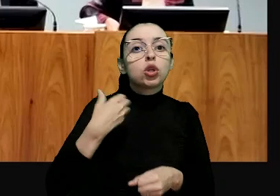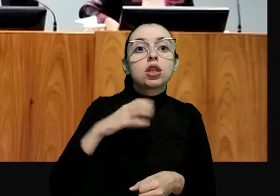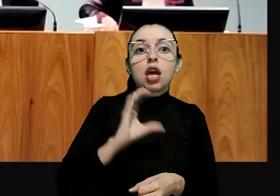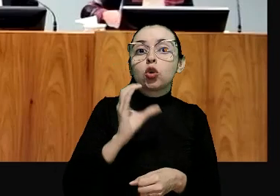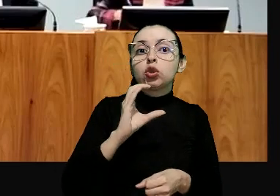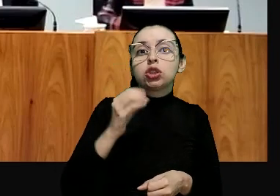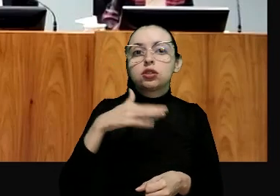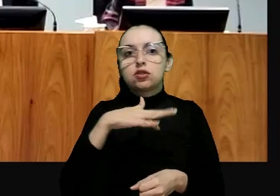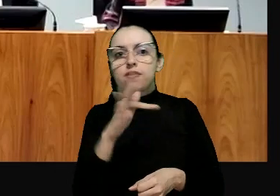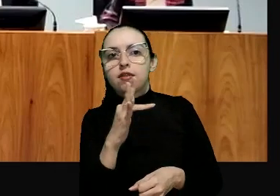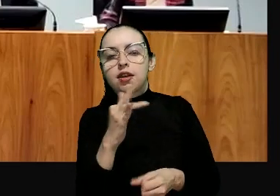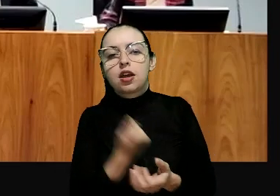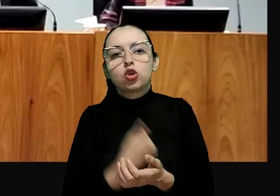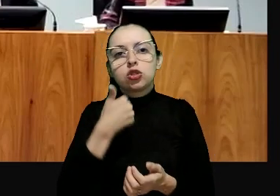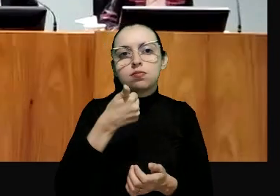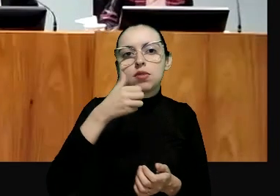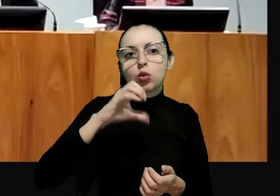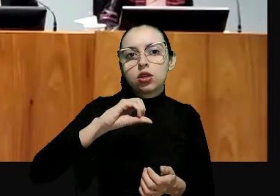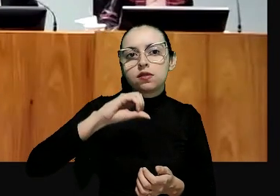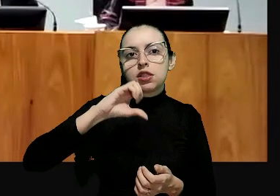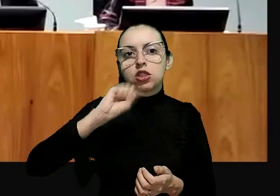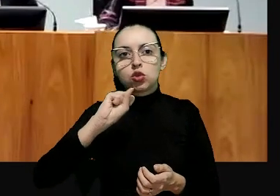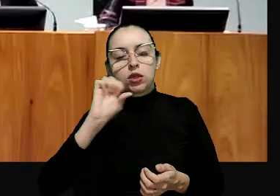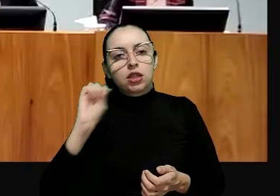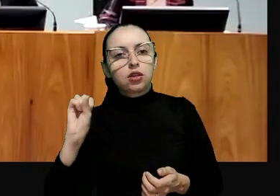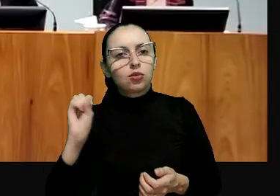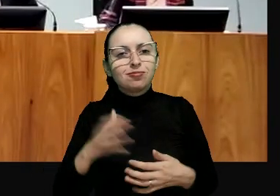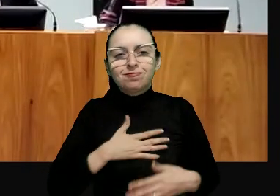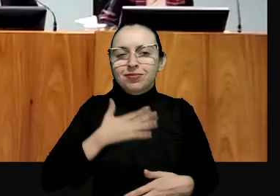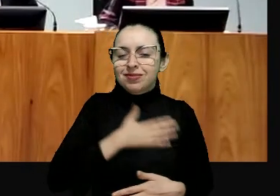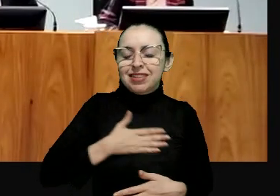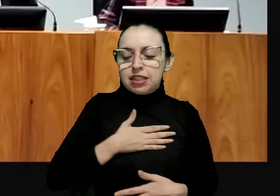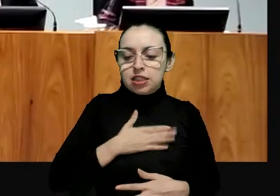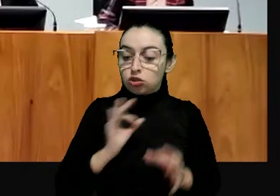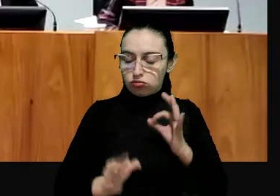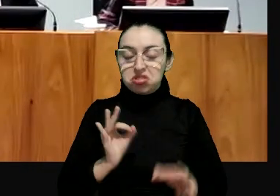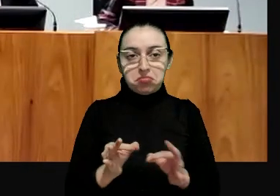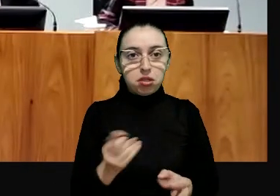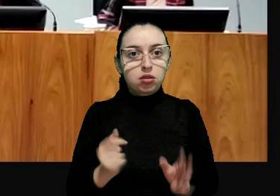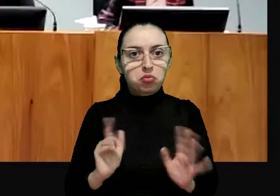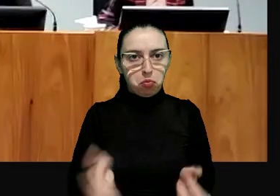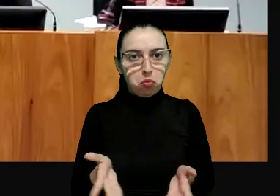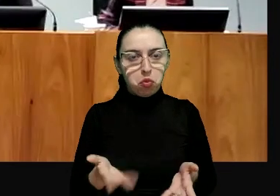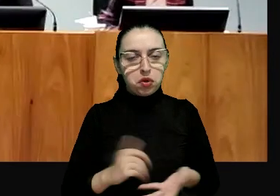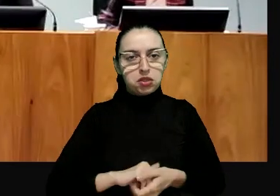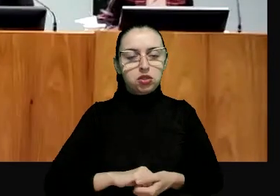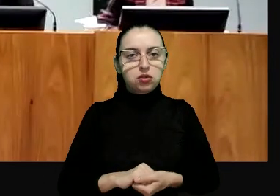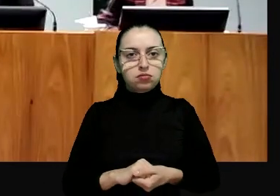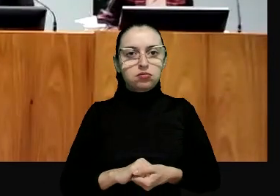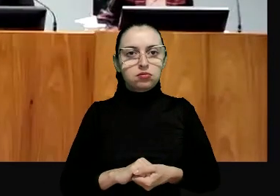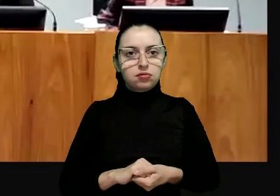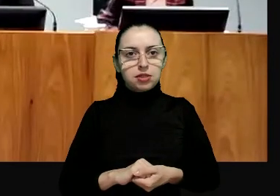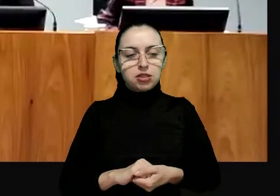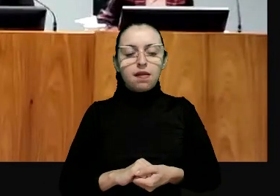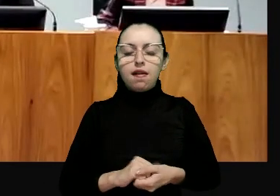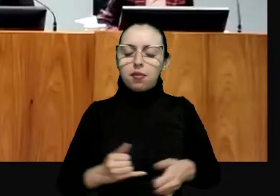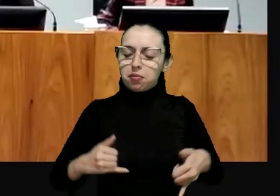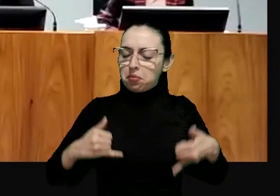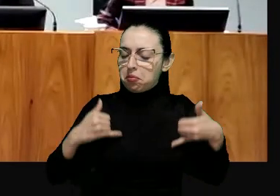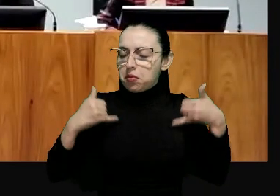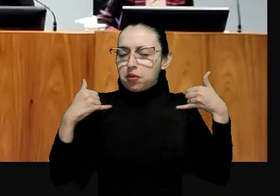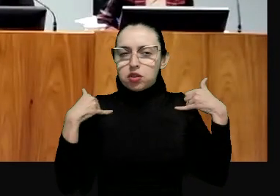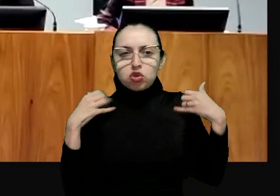1988 e é um prazer para o tribunal poder ter este, tenho o